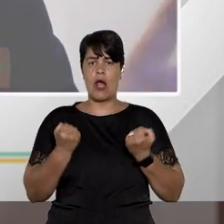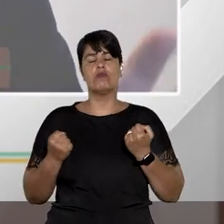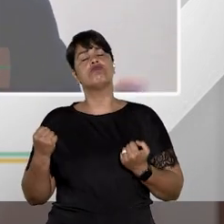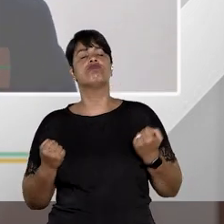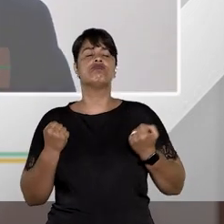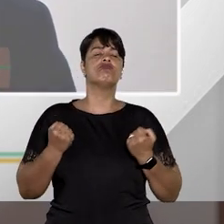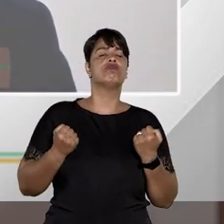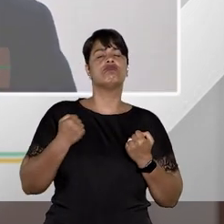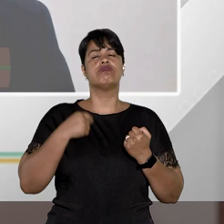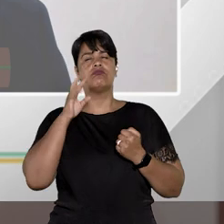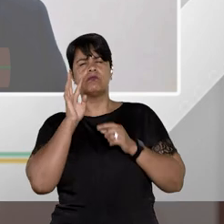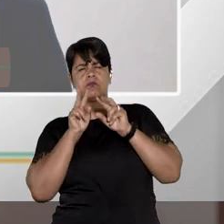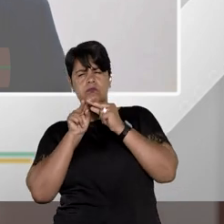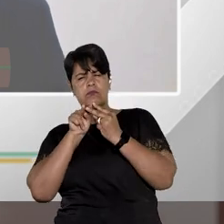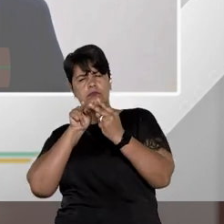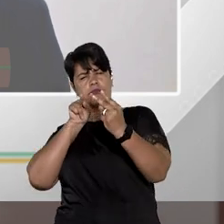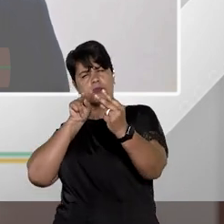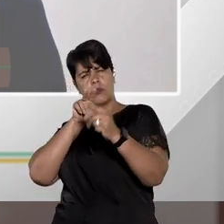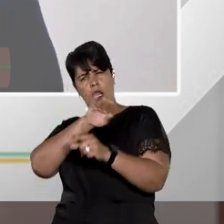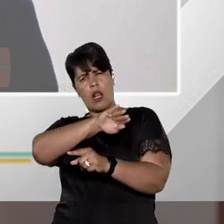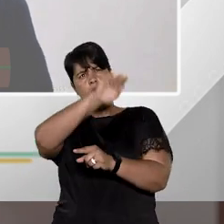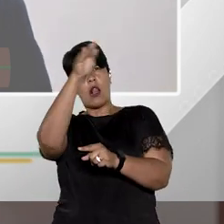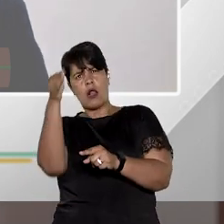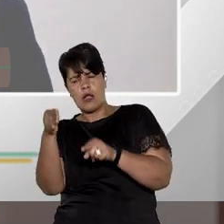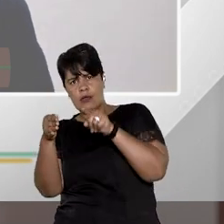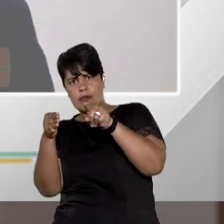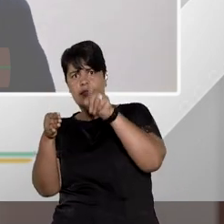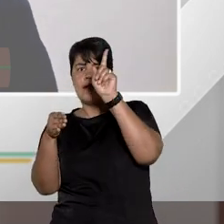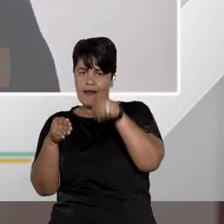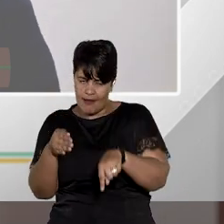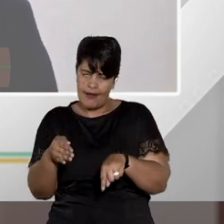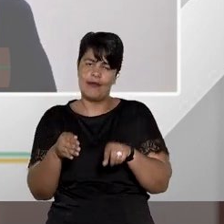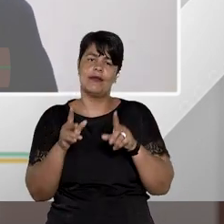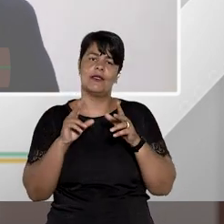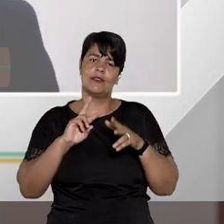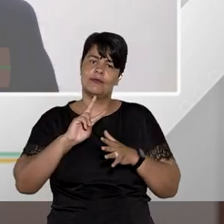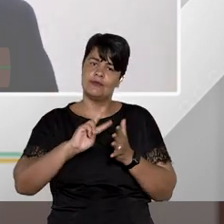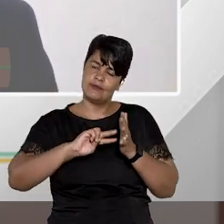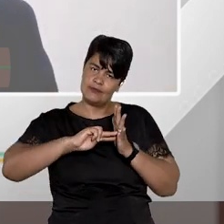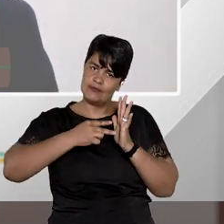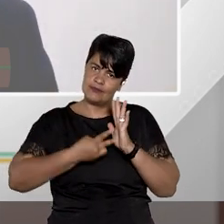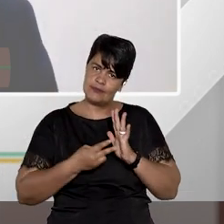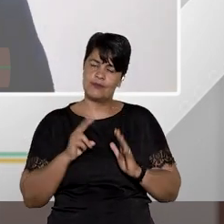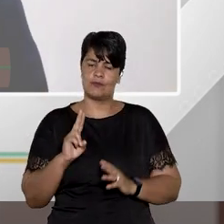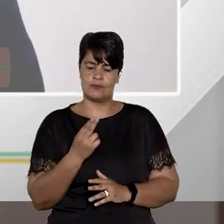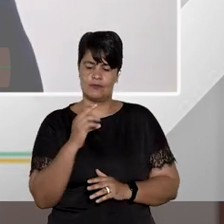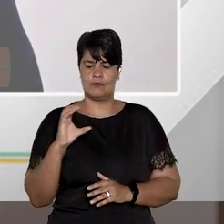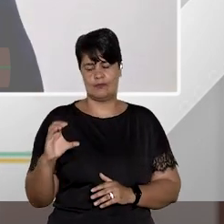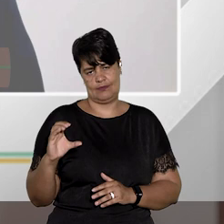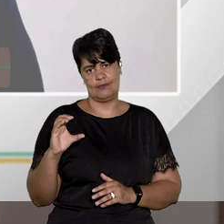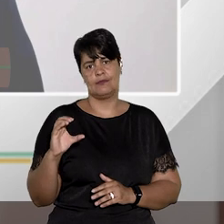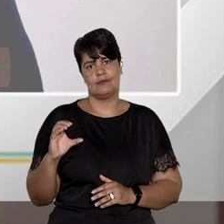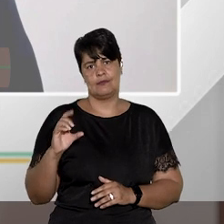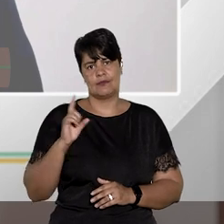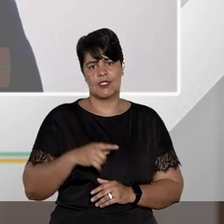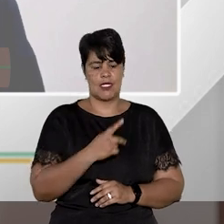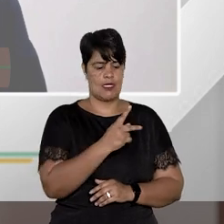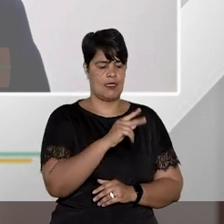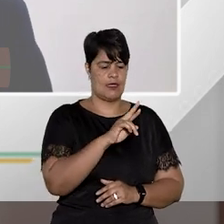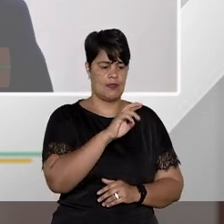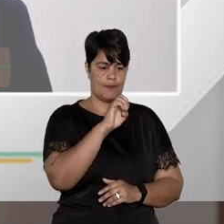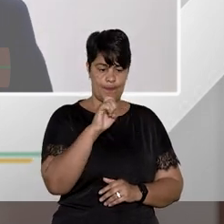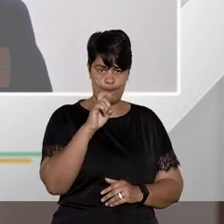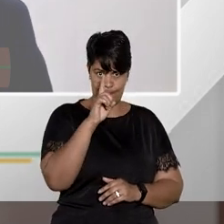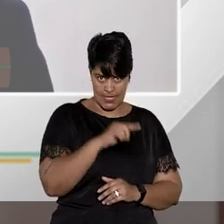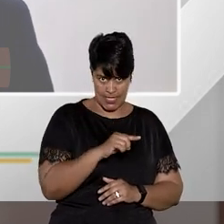de longe aquele morro é o habeas corpus pré-preventivo Geilza fala da nomenclatura